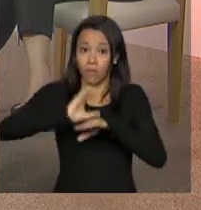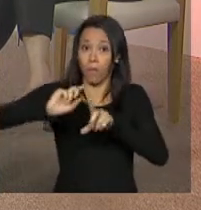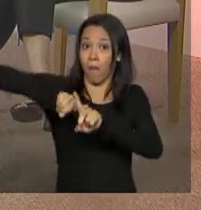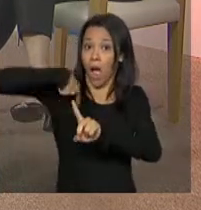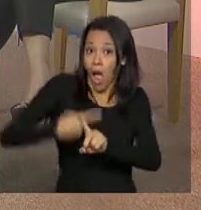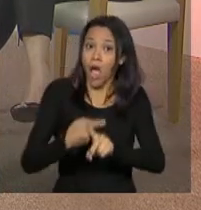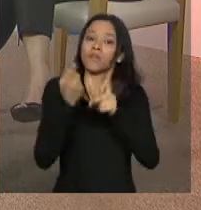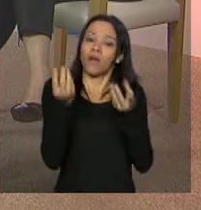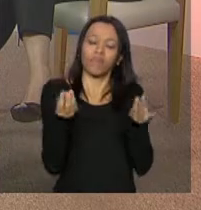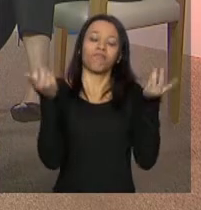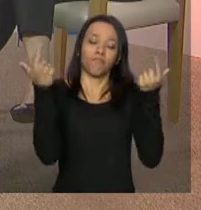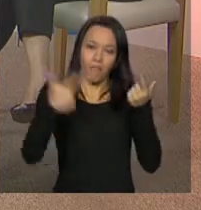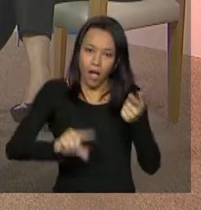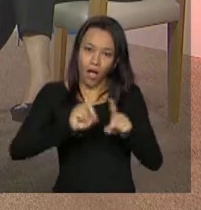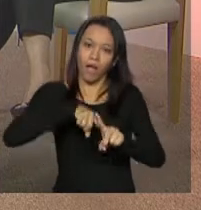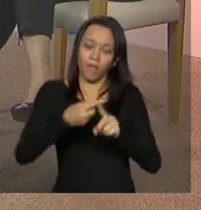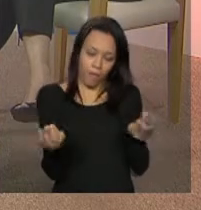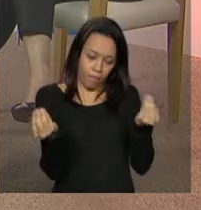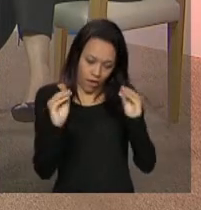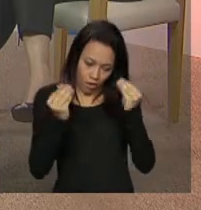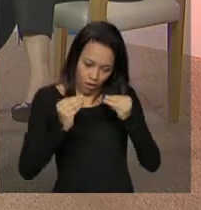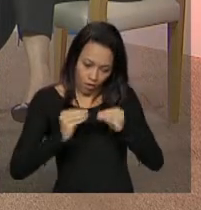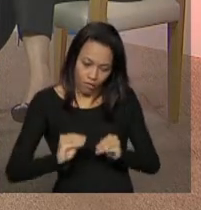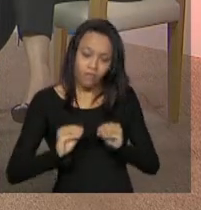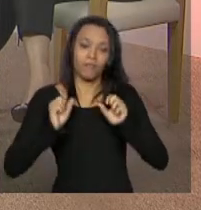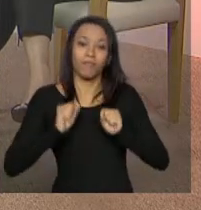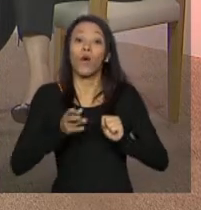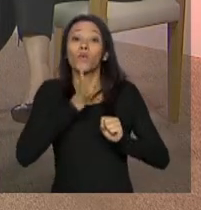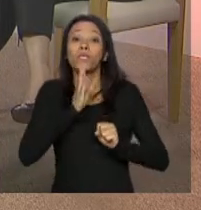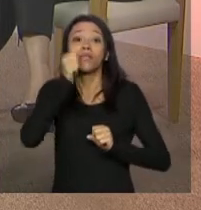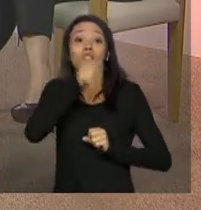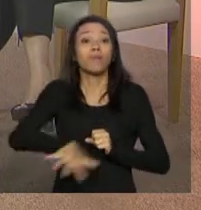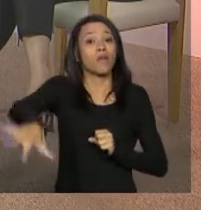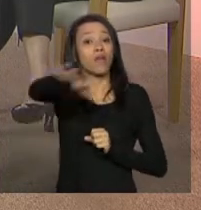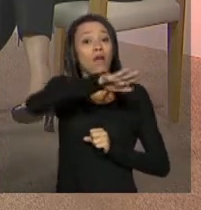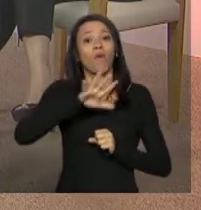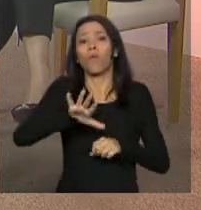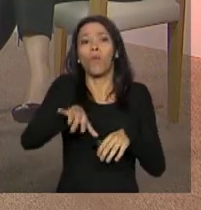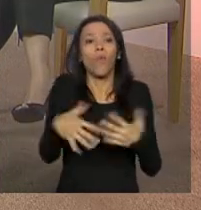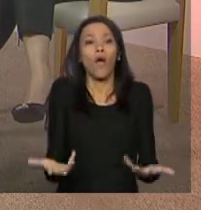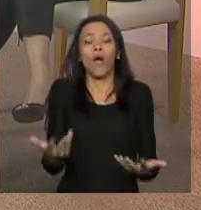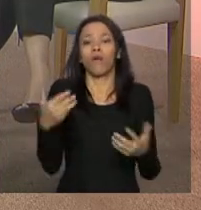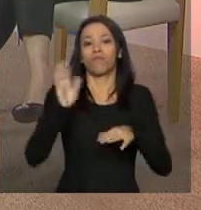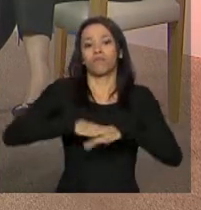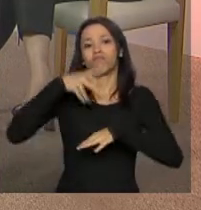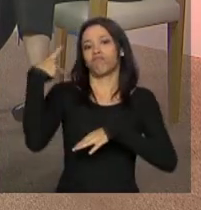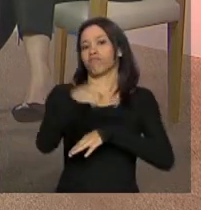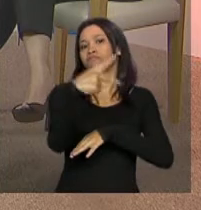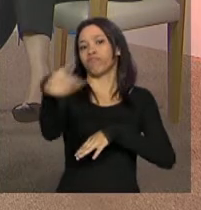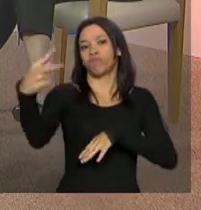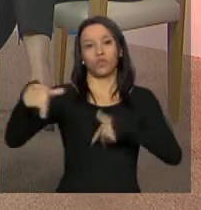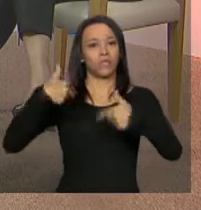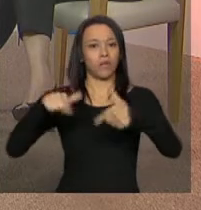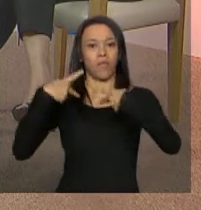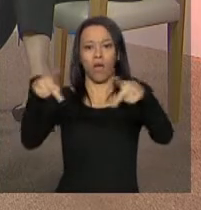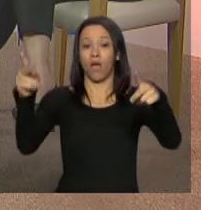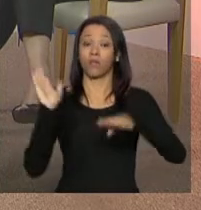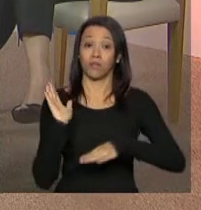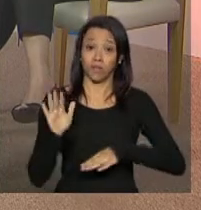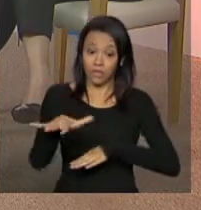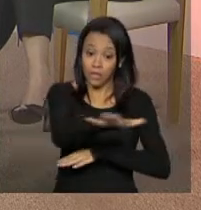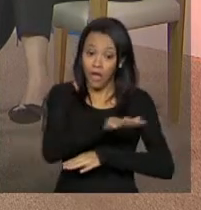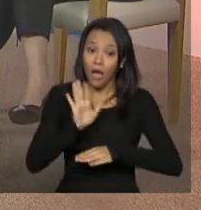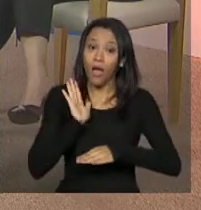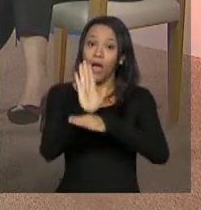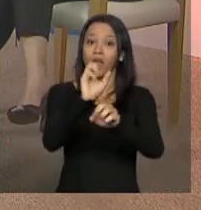cadastro prevê, pra ter esse conhecimento geral do que se faz, do que as entidades fazem na assistência social. Bom,